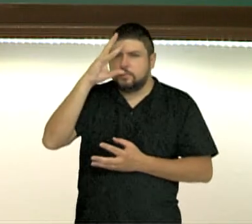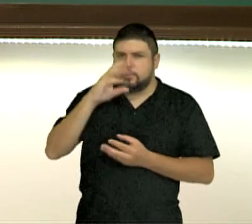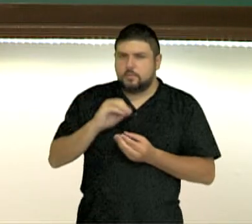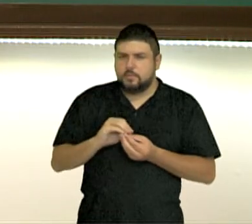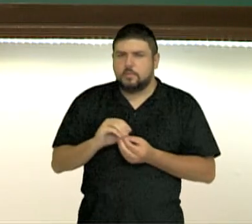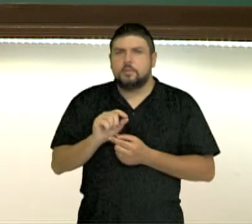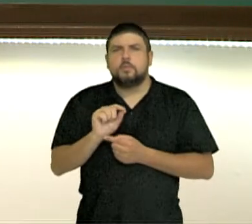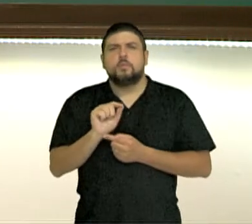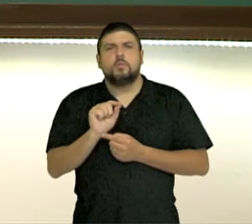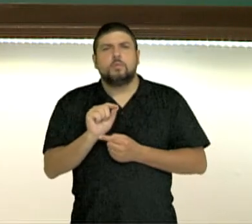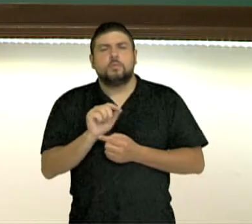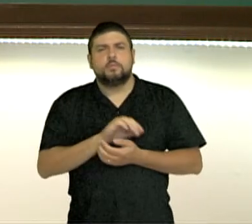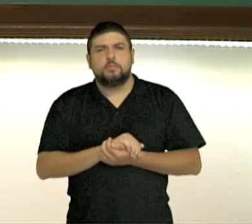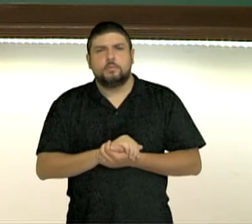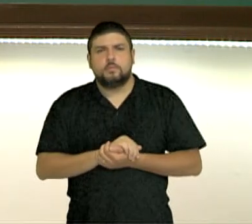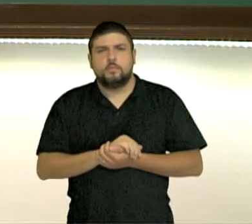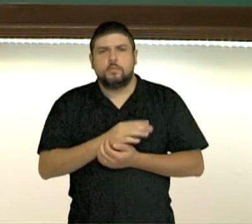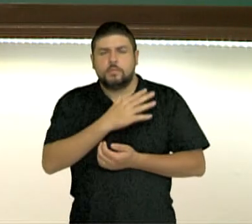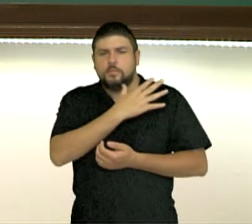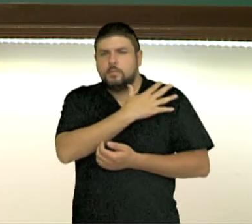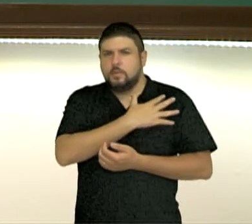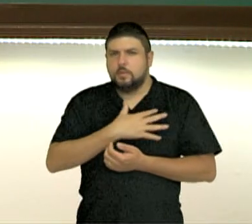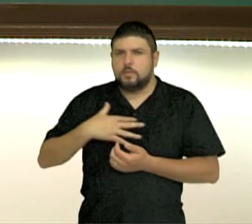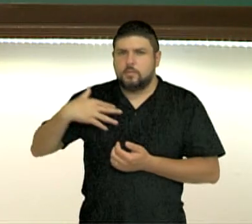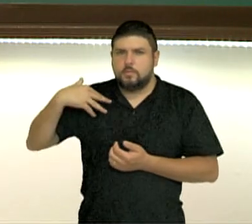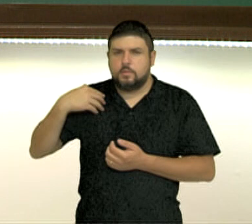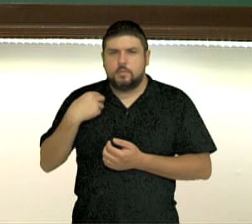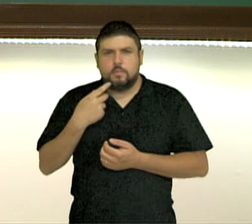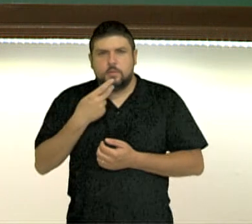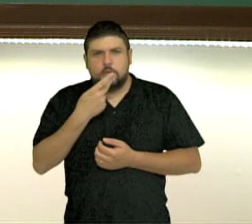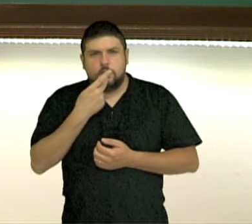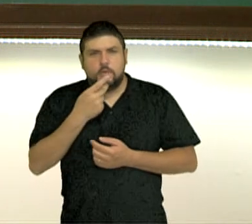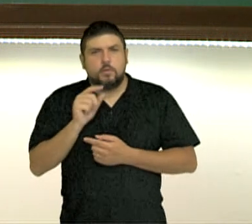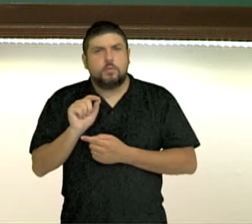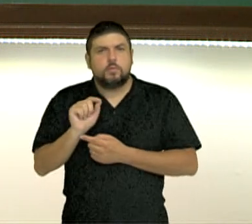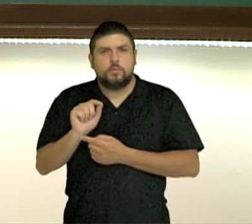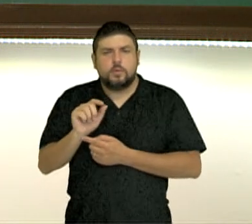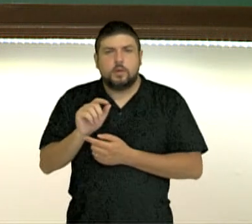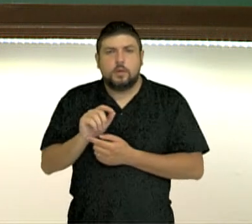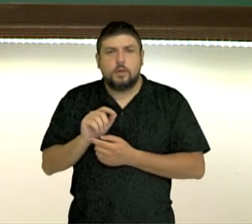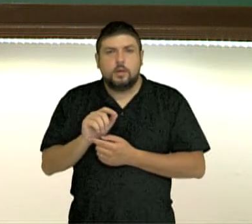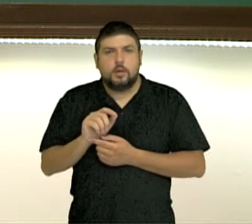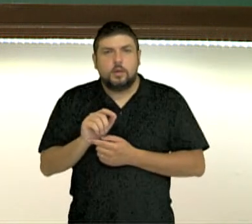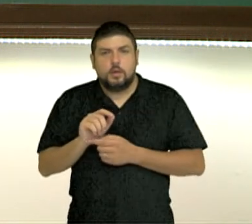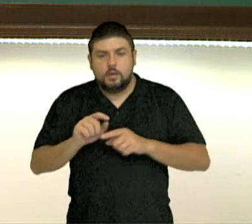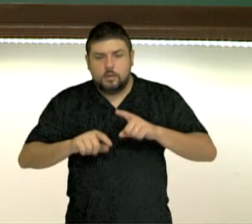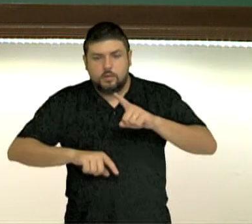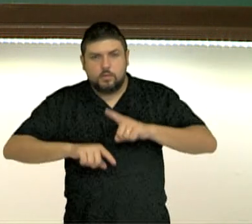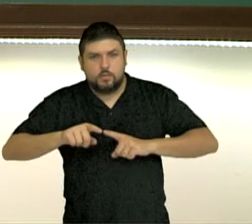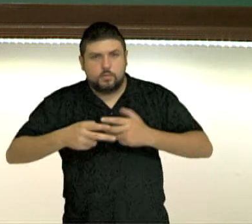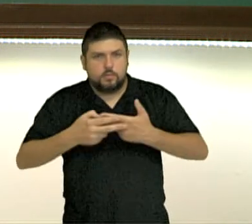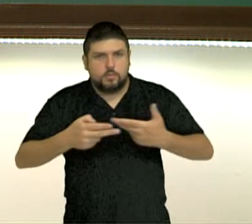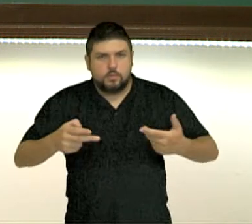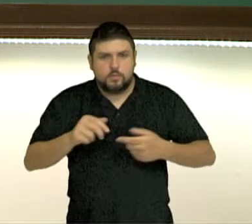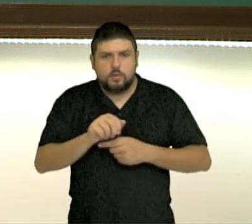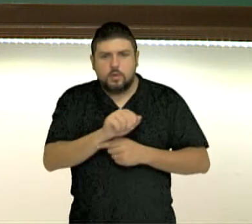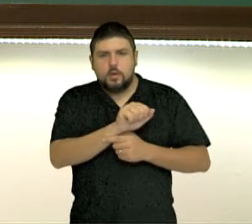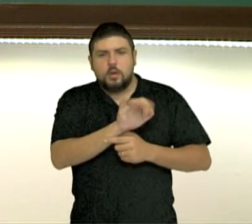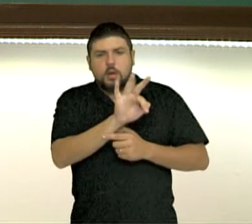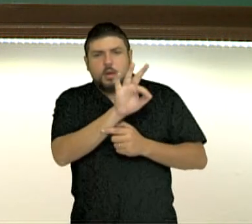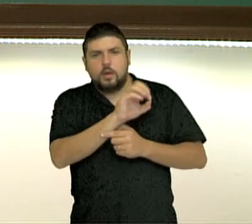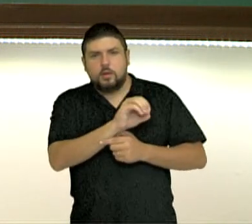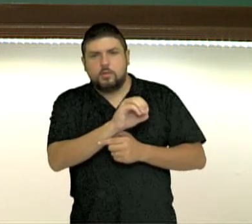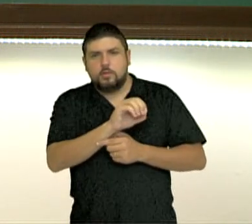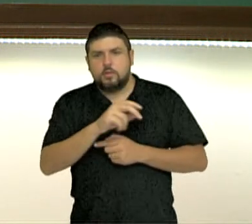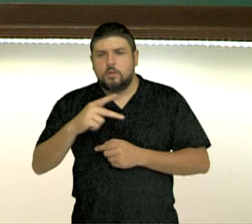quando o Aristóteles afirma, então, que o objeto existe ato e potência, é uma das